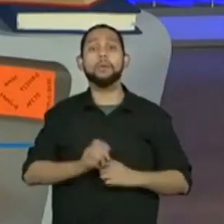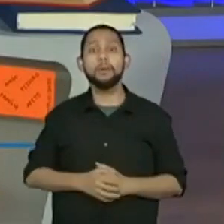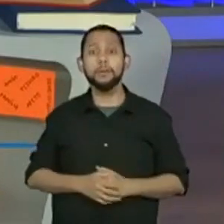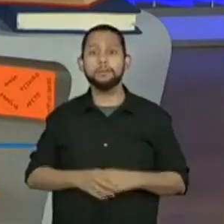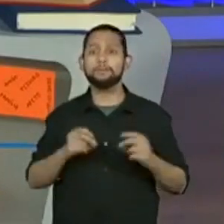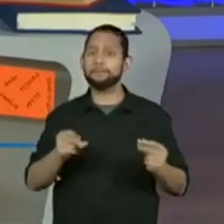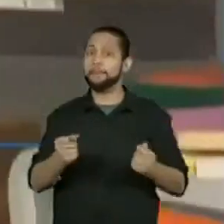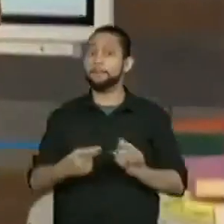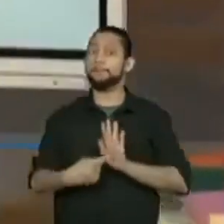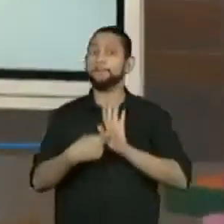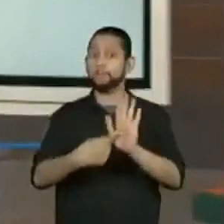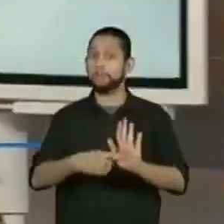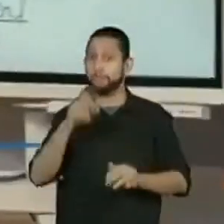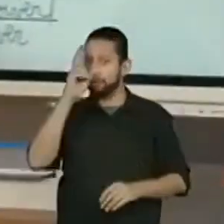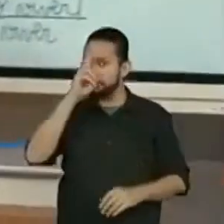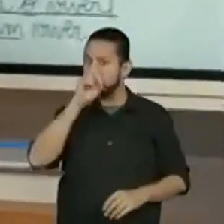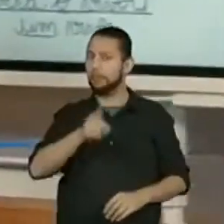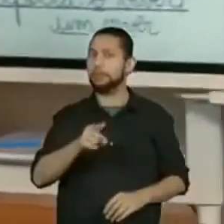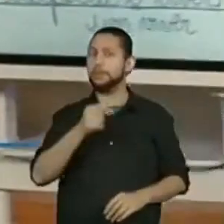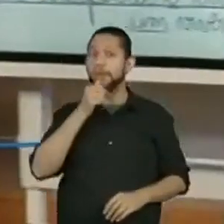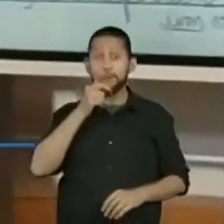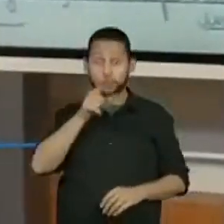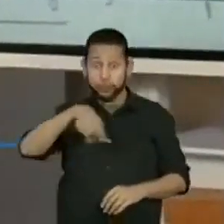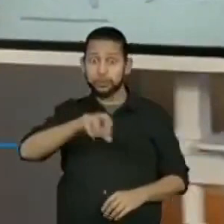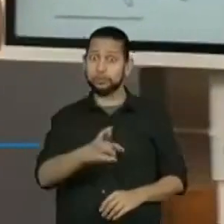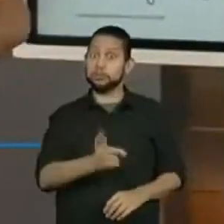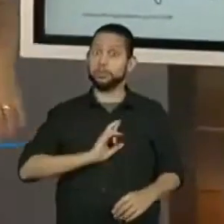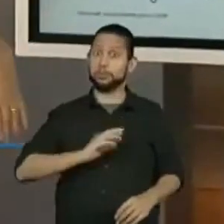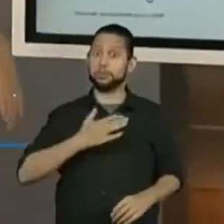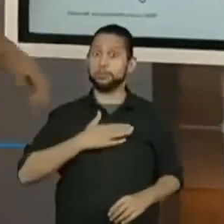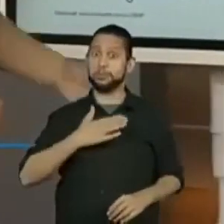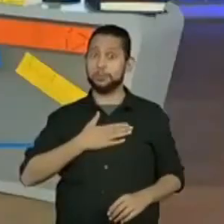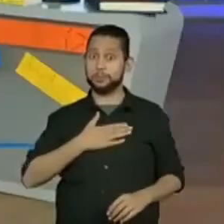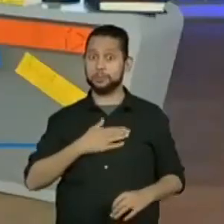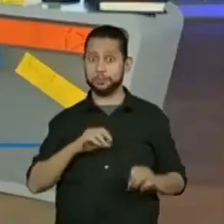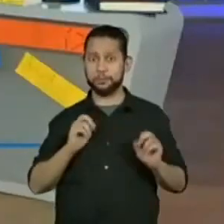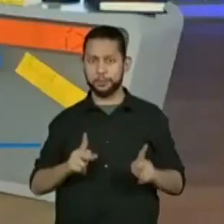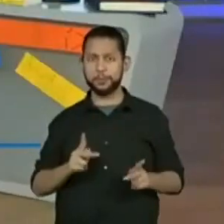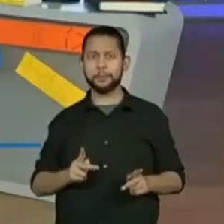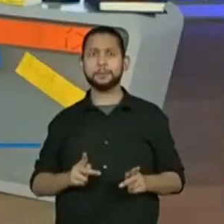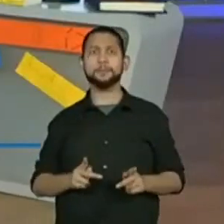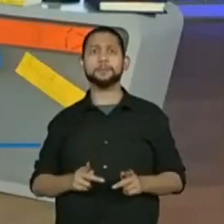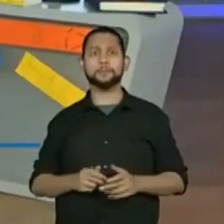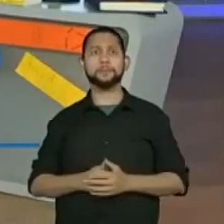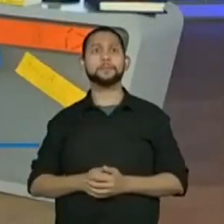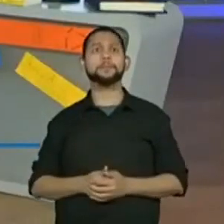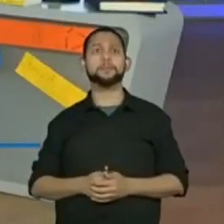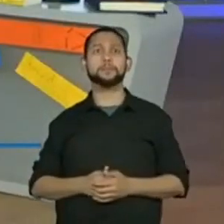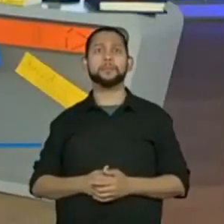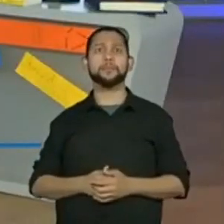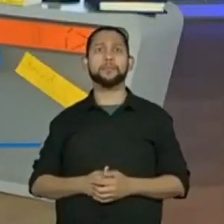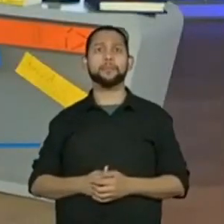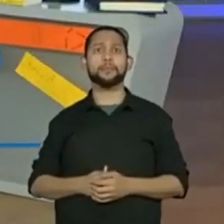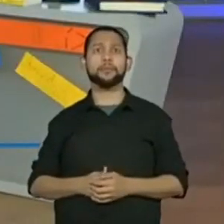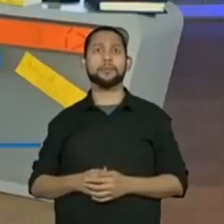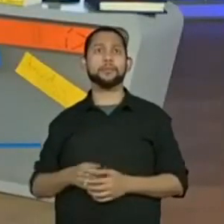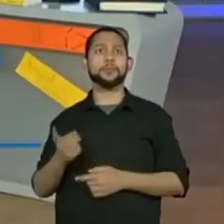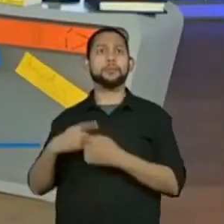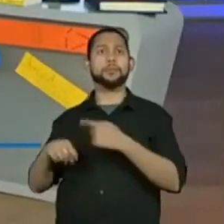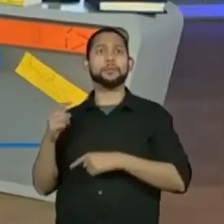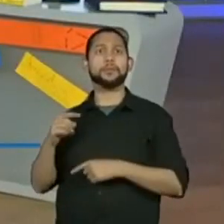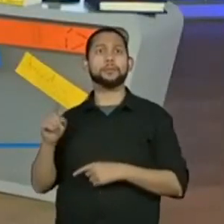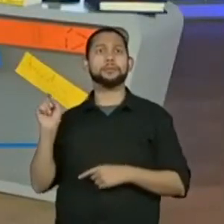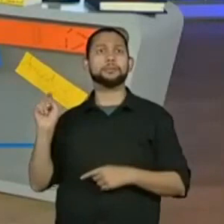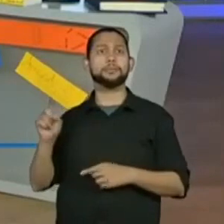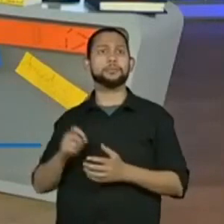Então, vamos recordar isso e vocês vão responder exatamente sobre isso. Então, atenção, voltando à